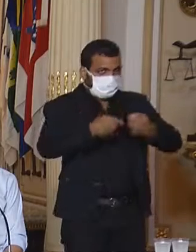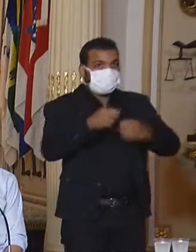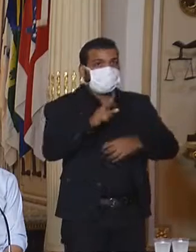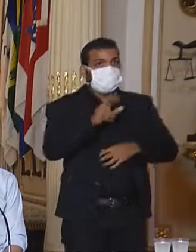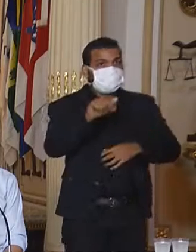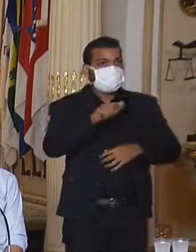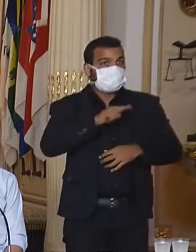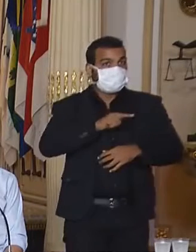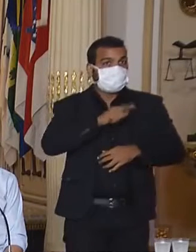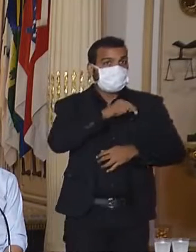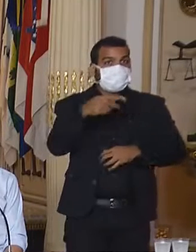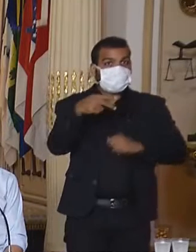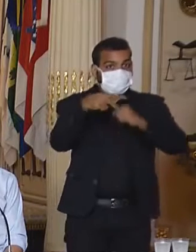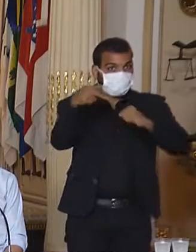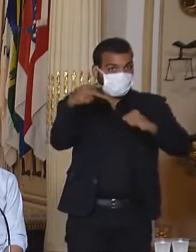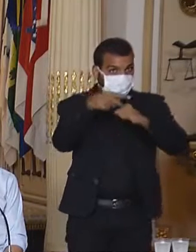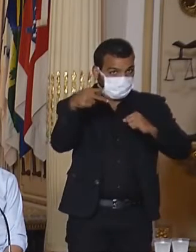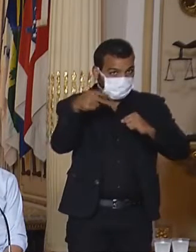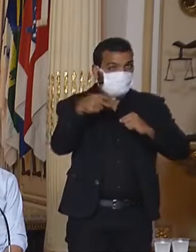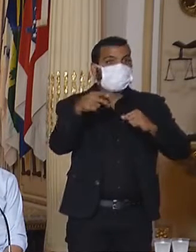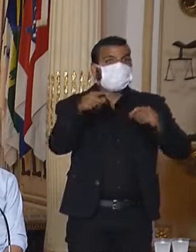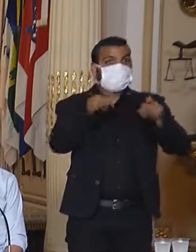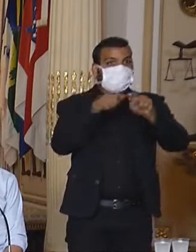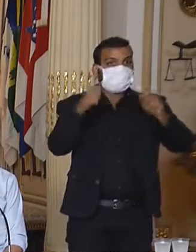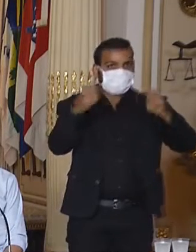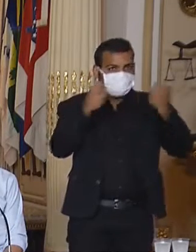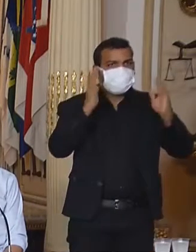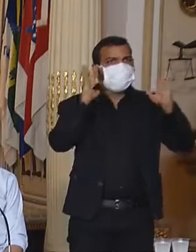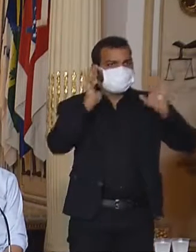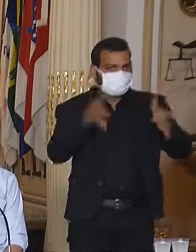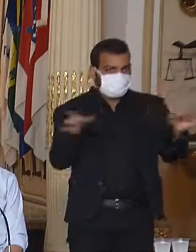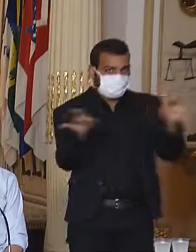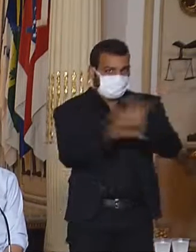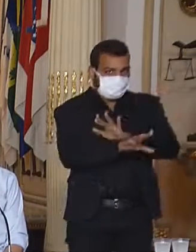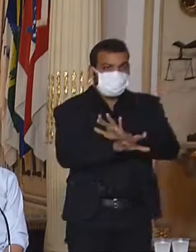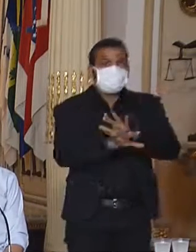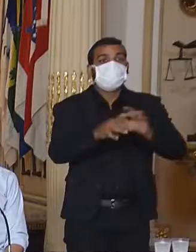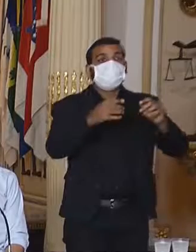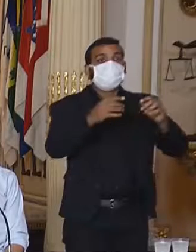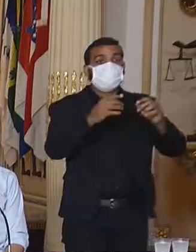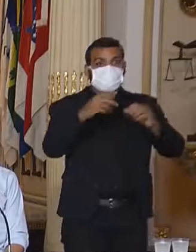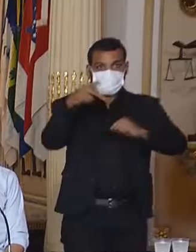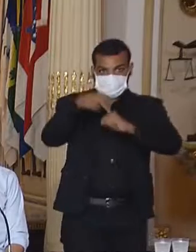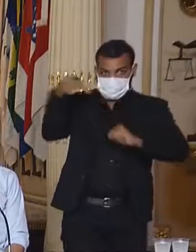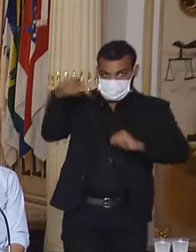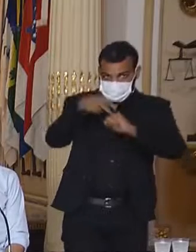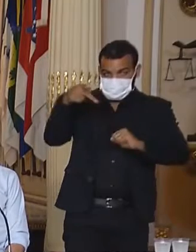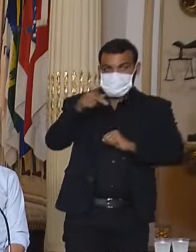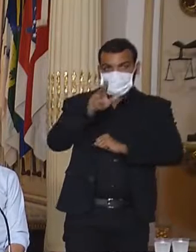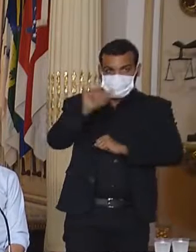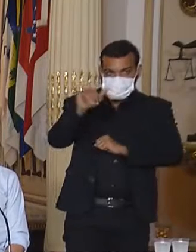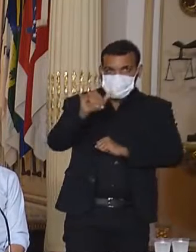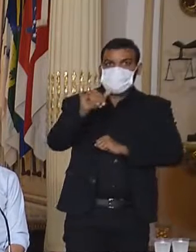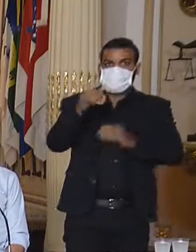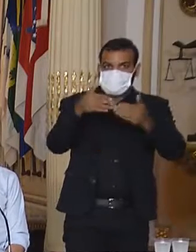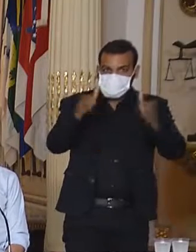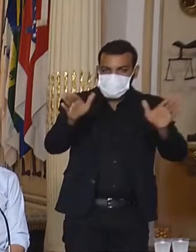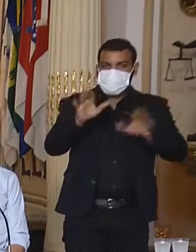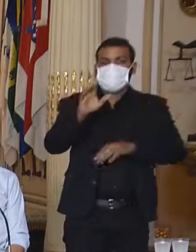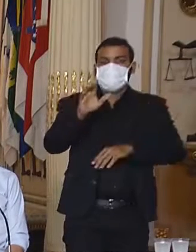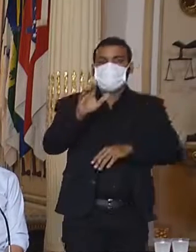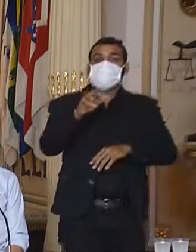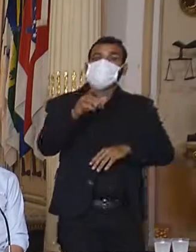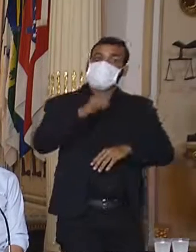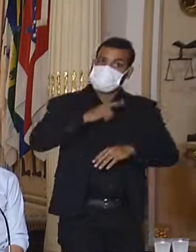desculpa, em Petrolina, Caruaru já está funcionando em Petrolina. Isso segue